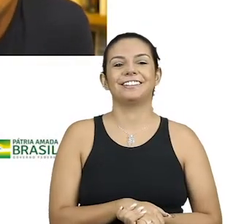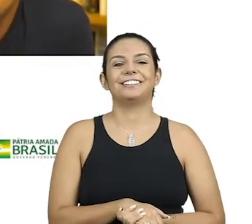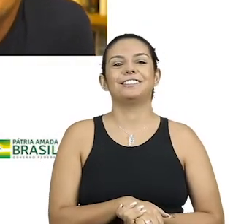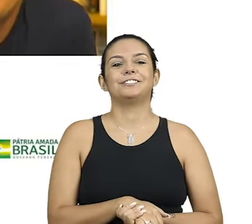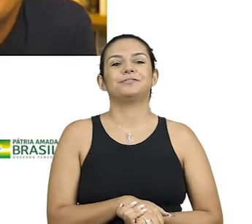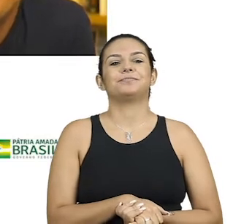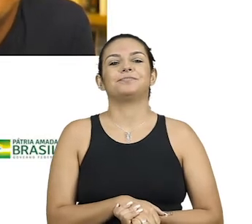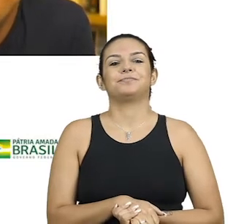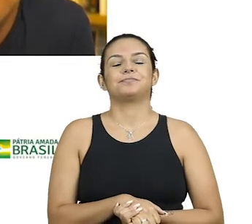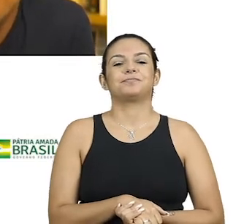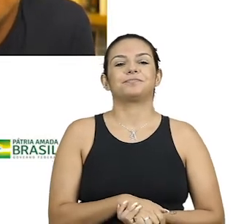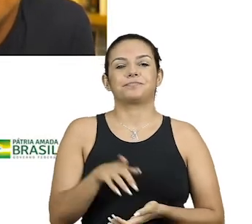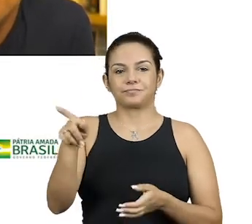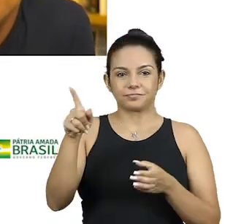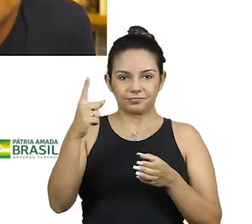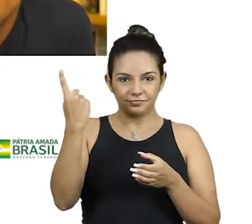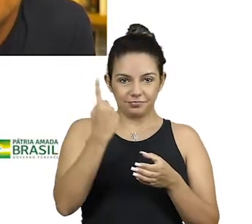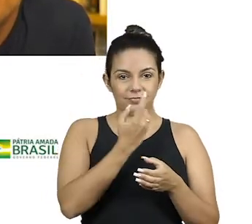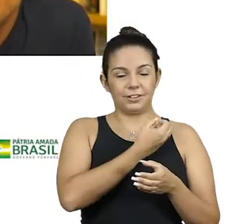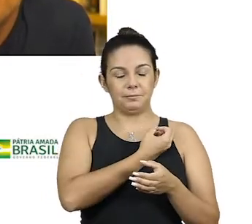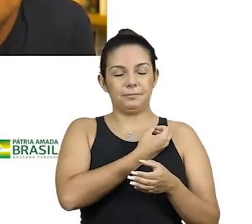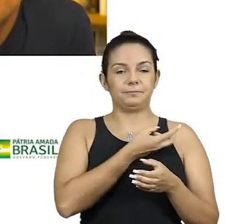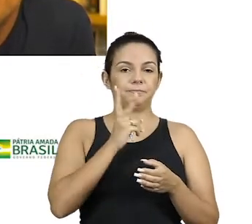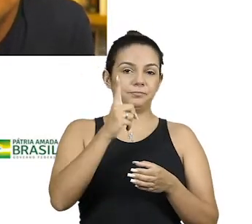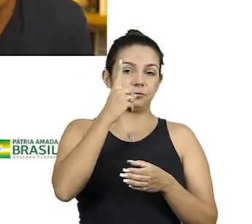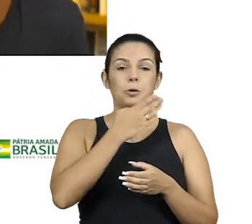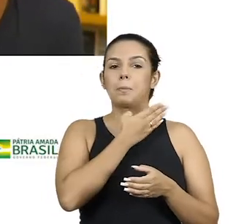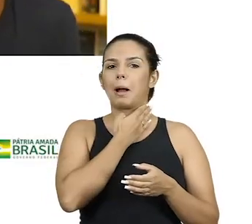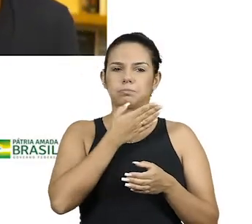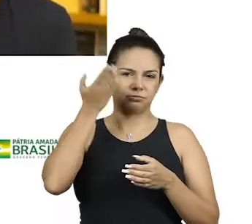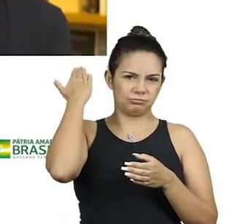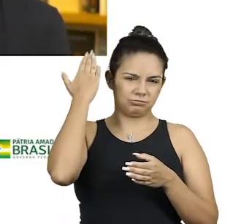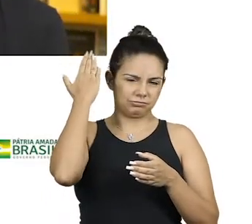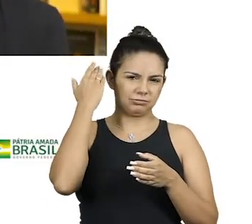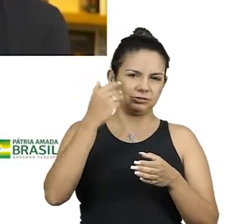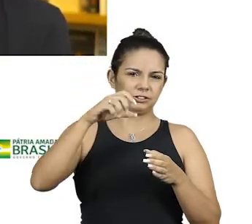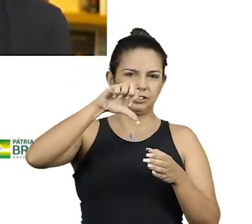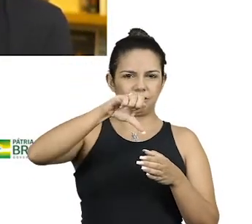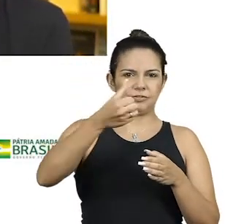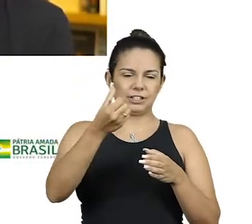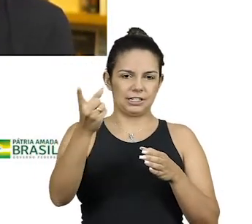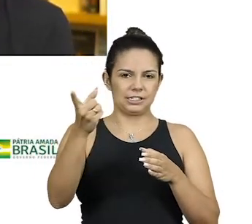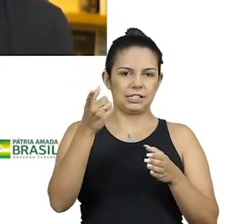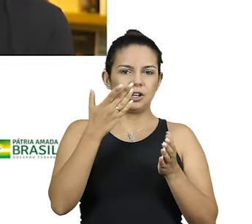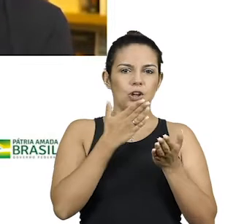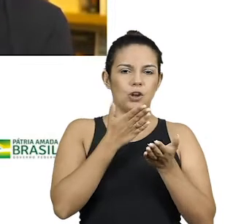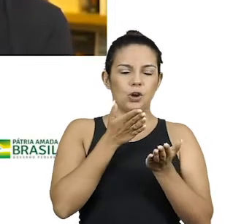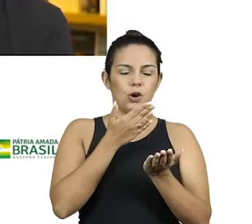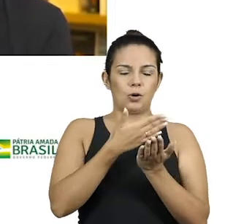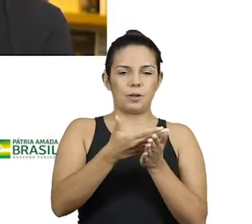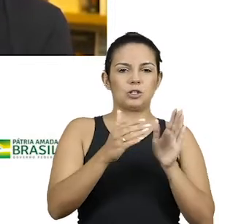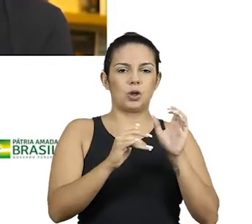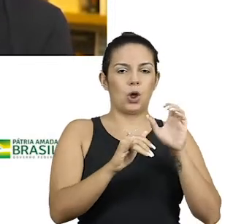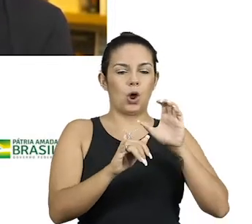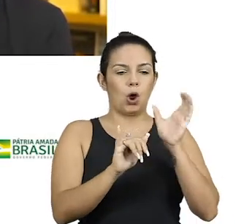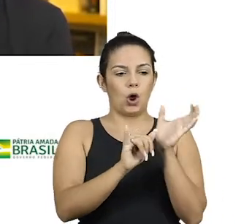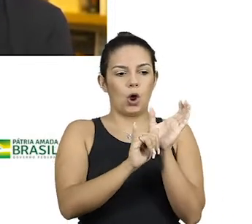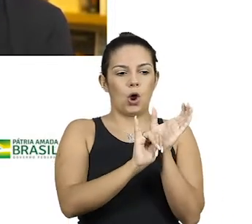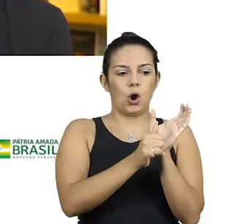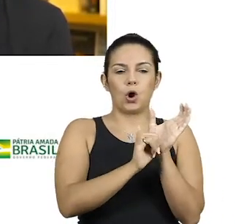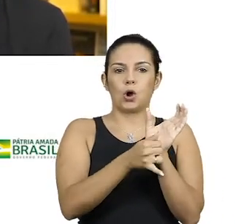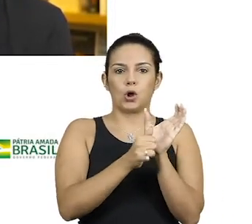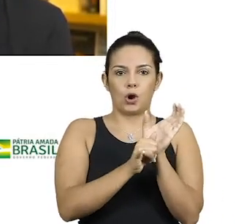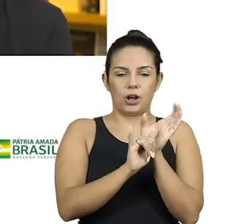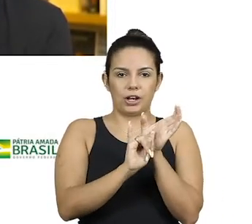Gente, o Bial participou pela primeira vez do Sempre, um papo em 96, lançando crônicas de um repórter. Naquela época,